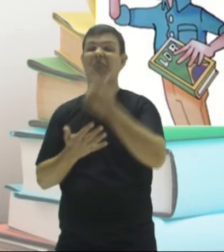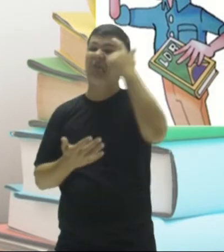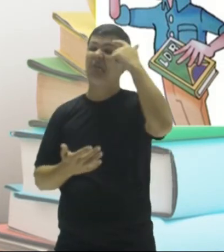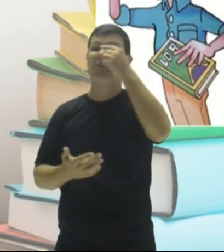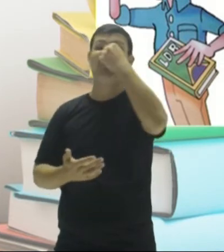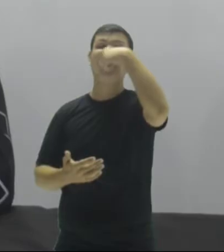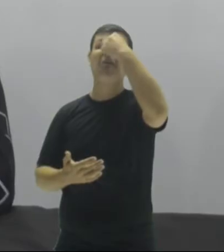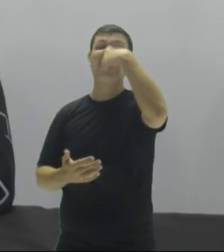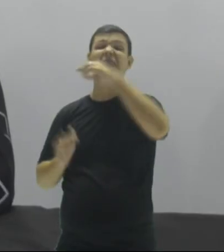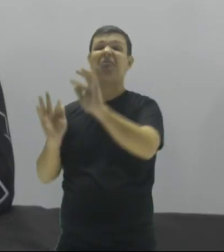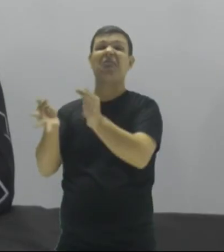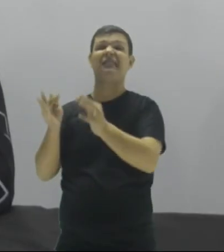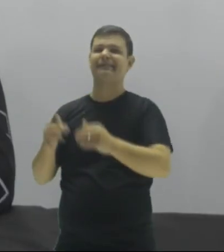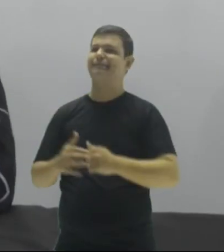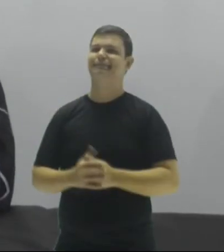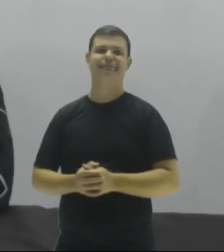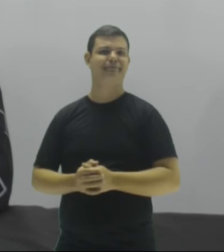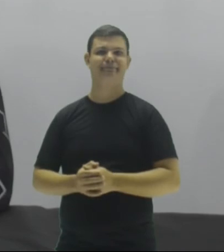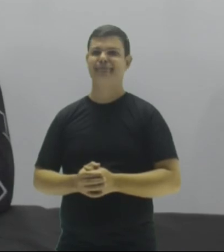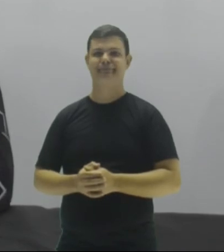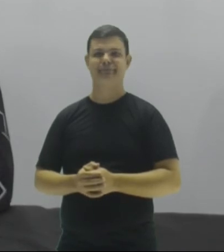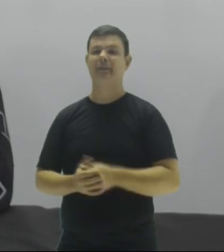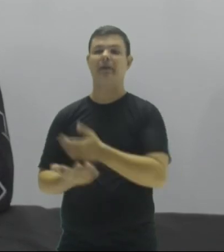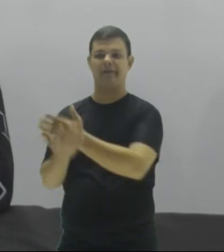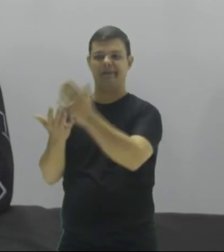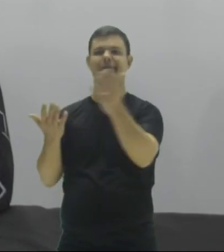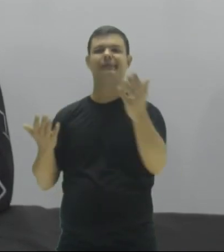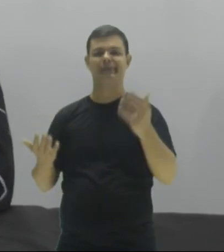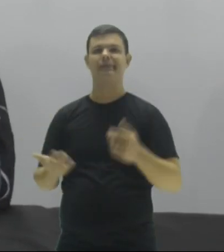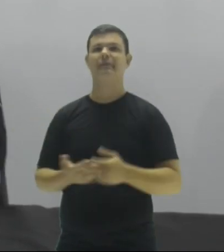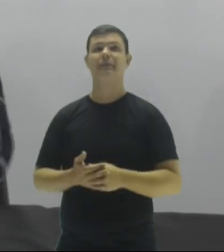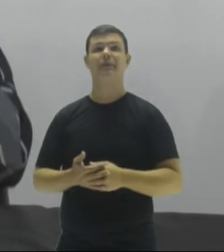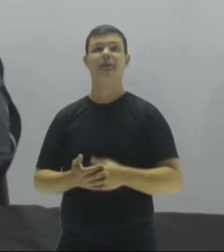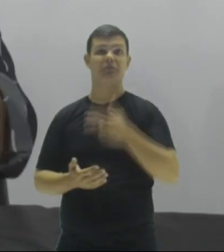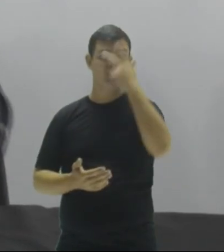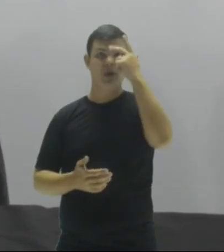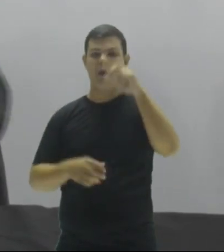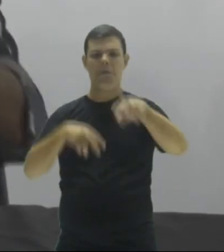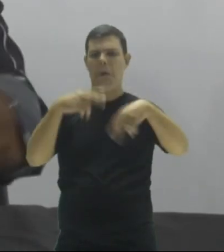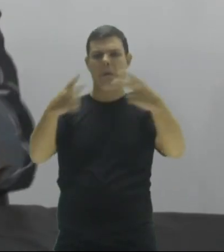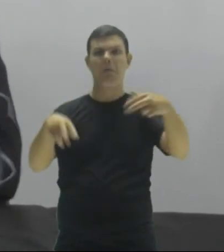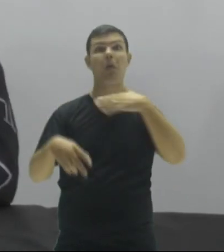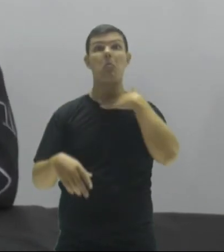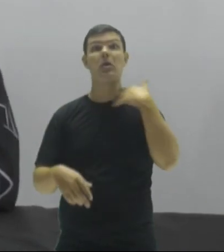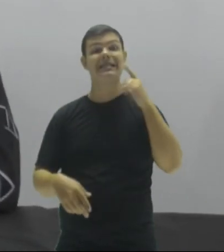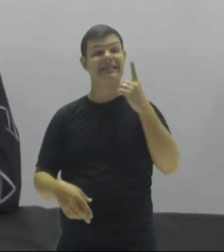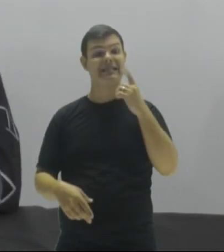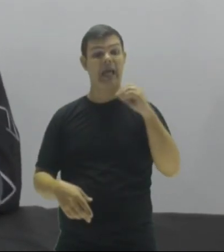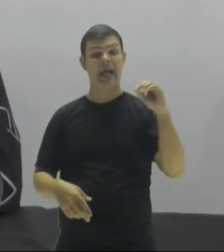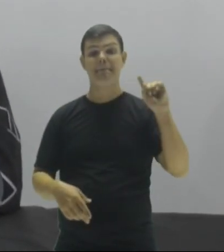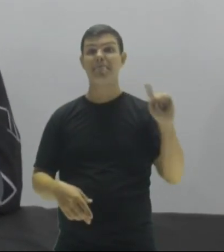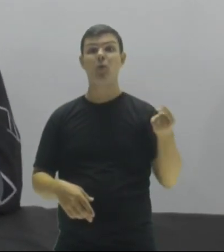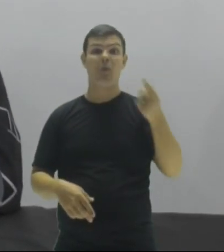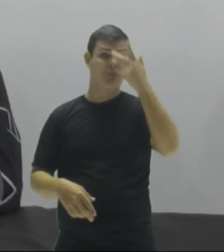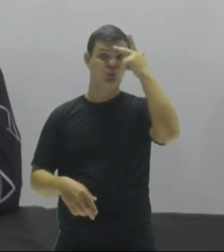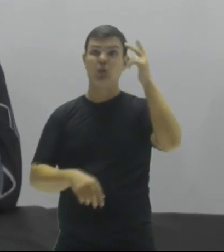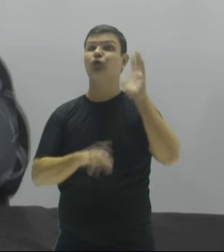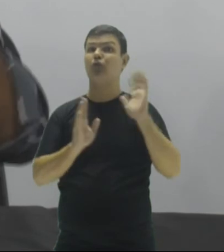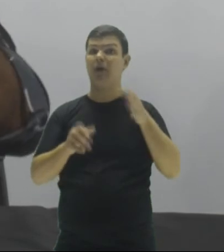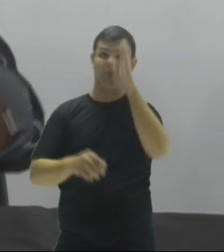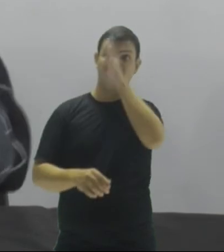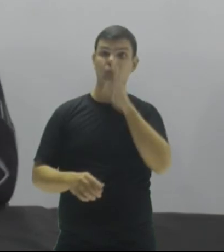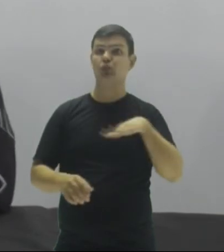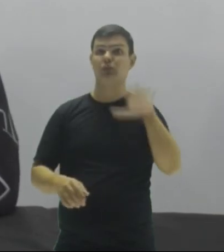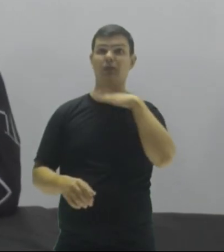gripinha, vê se pode. Ainda tem gente que diz que é uma gripinha. Está matando mais de cem mil pessoas no Brasil e diz que é uma gripinha, né?